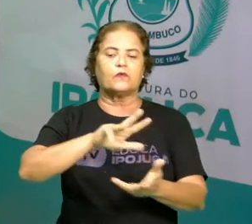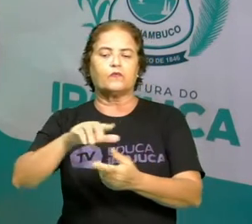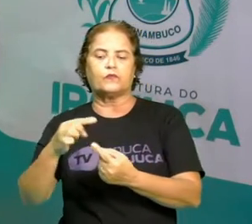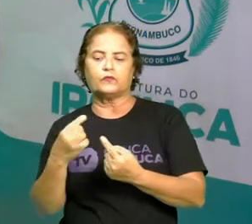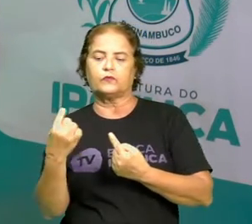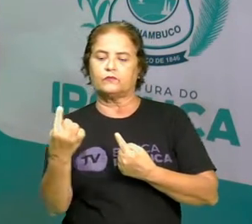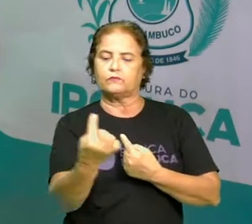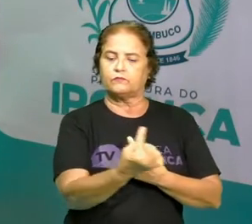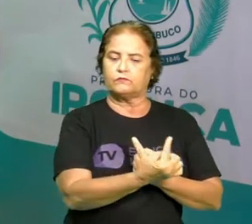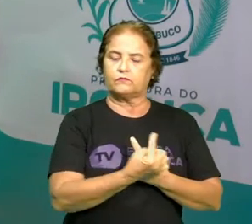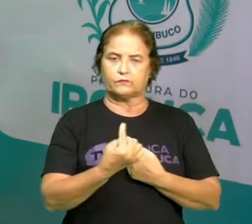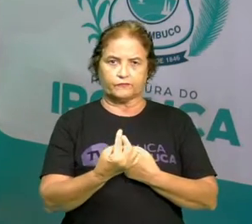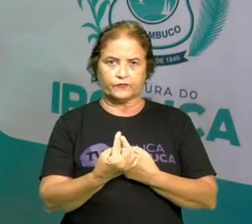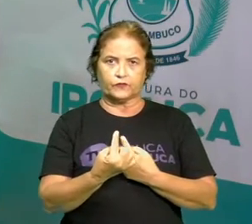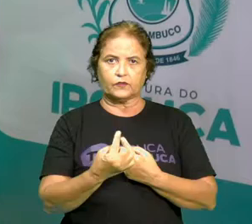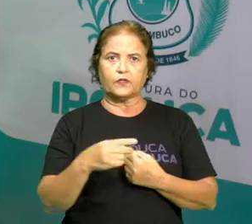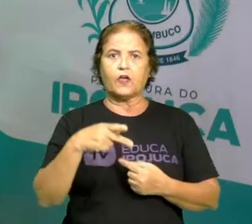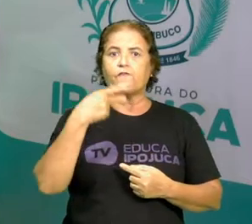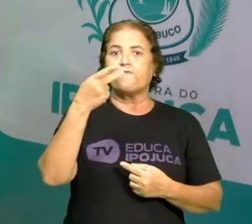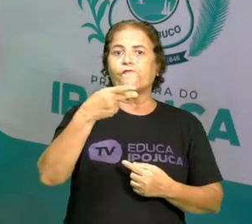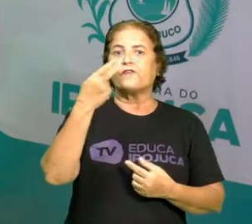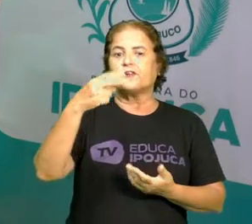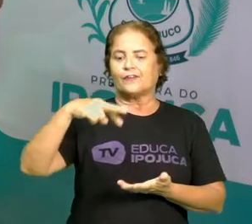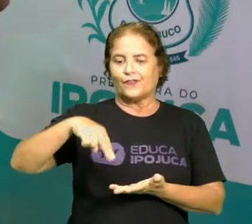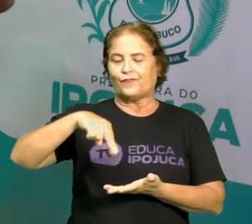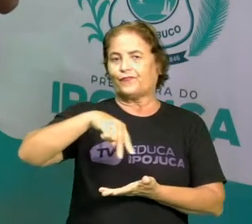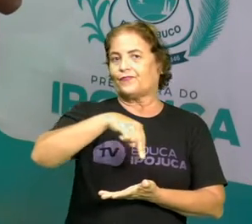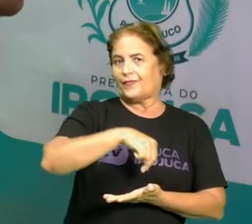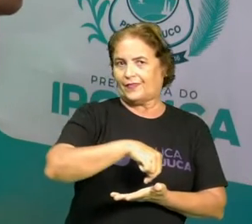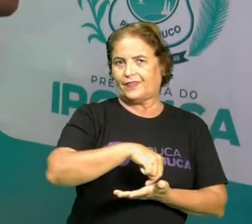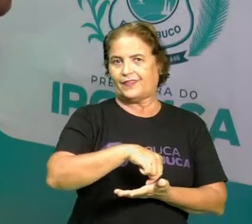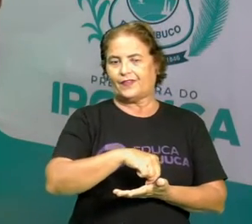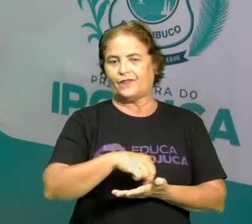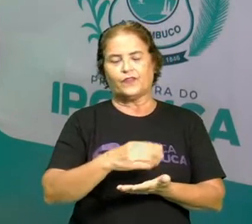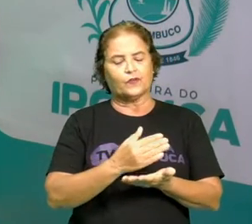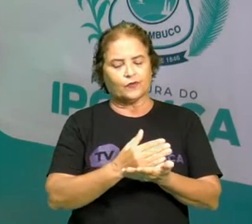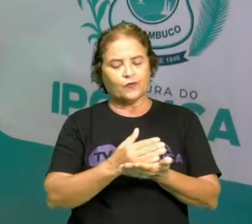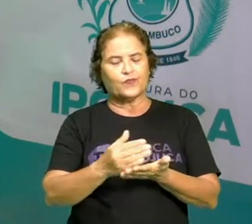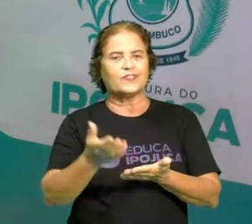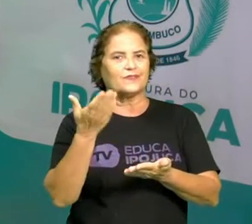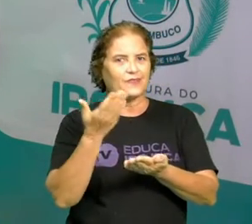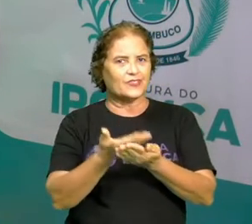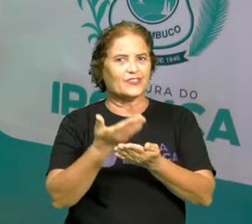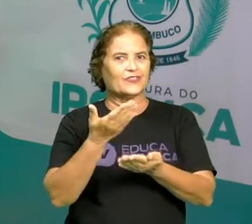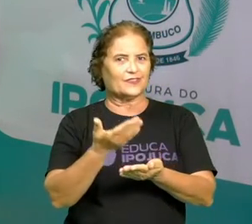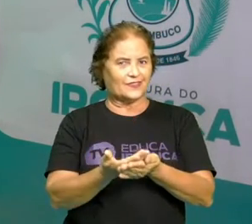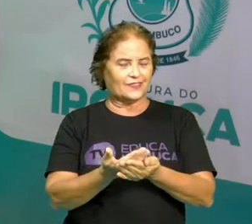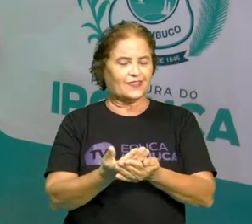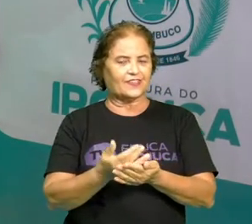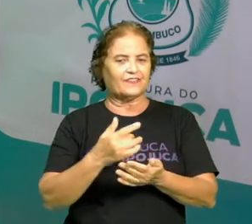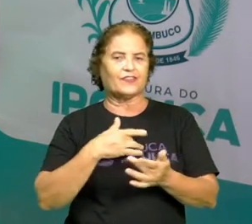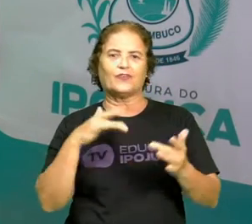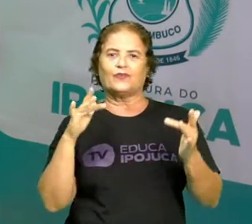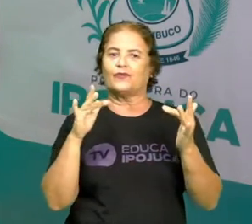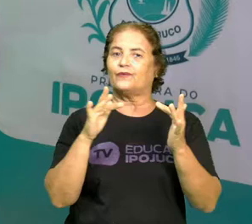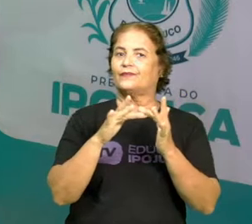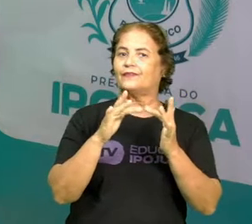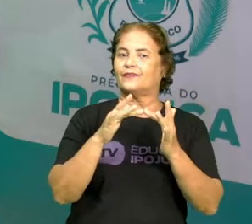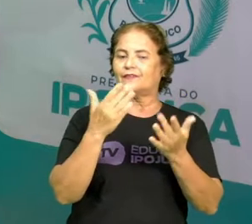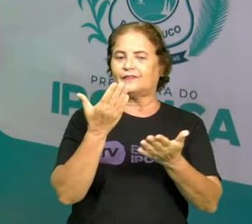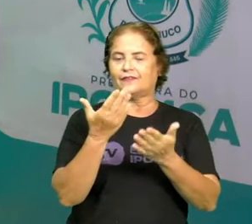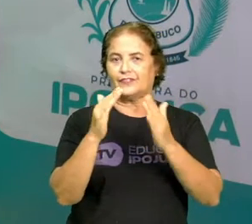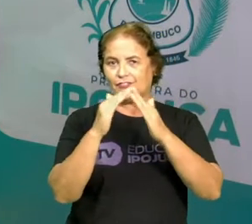e a andar. geralmente iniciamos os estudos, é onde a gente vai ter o contato com a escola também.